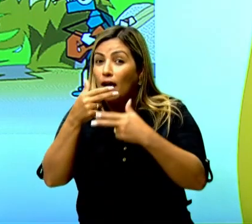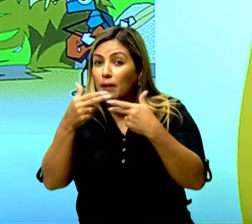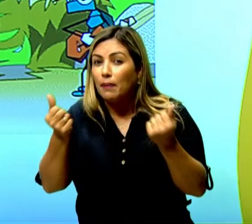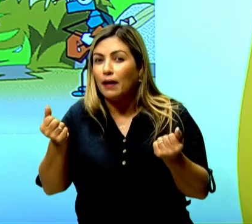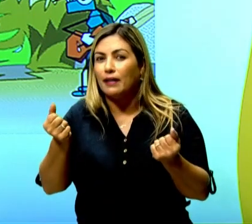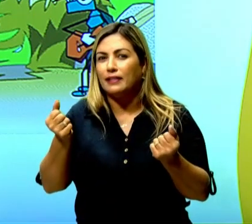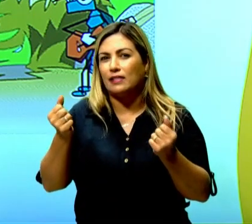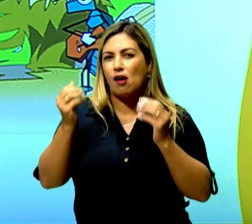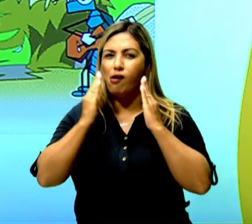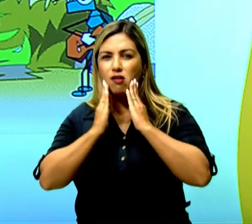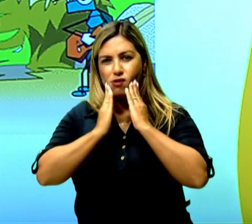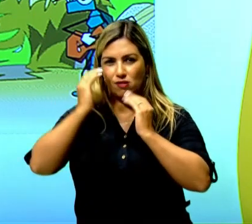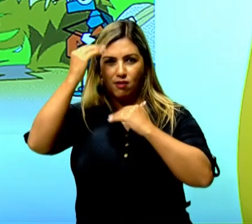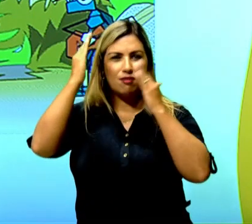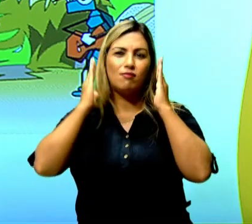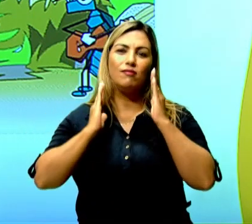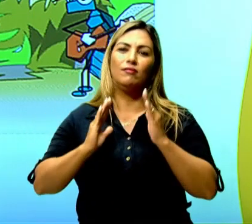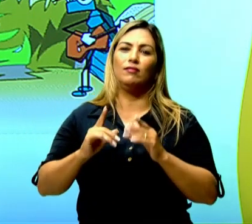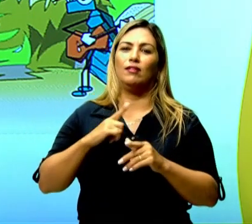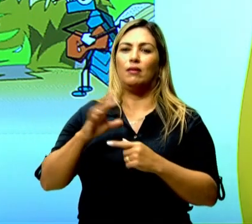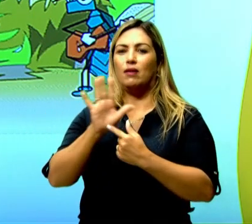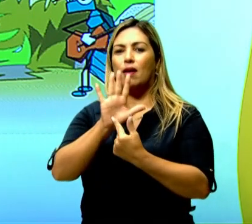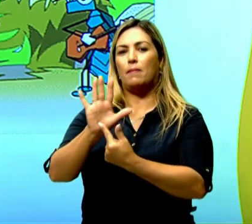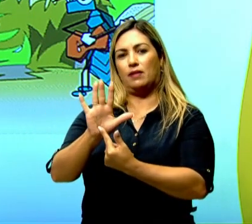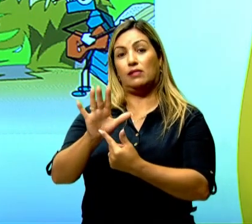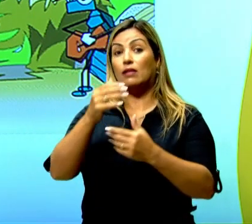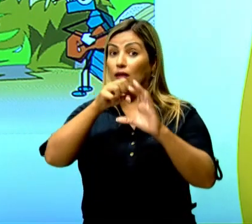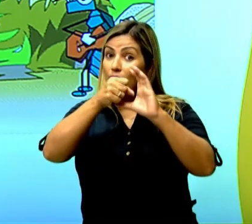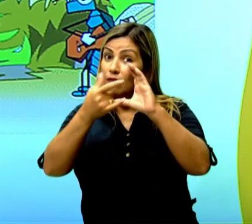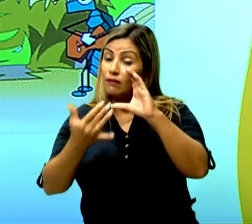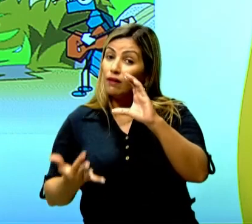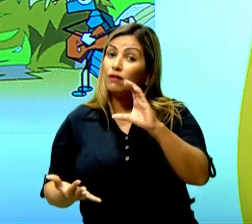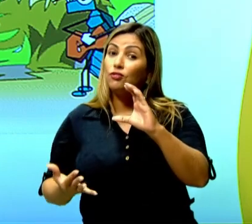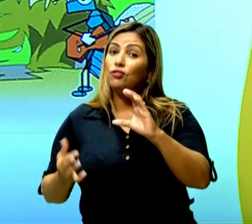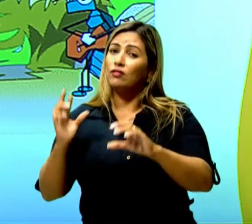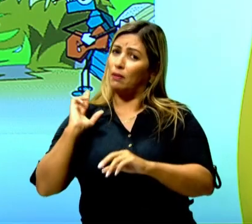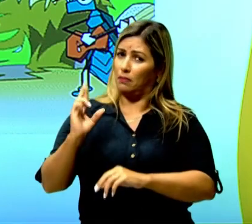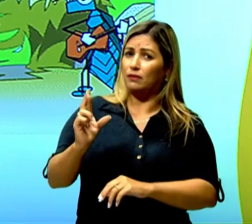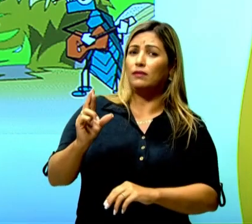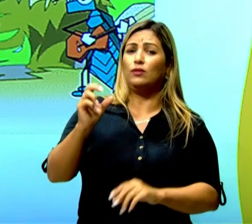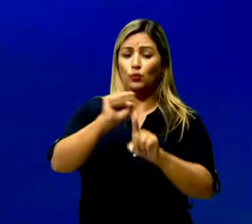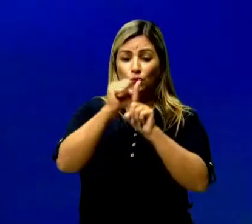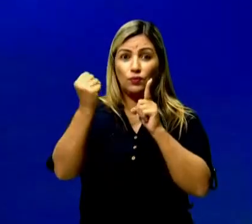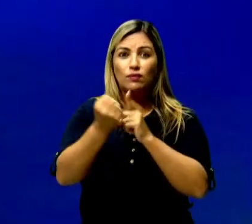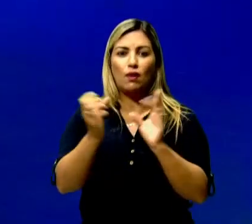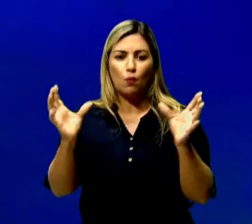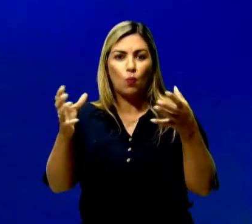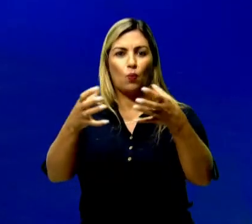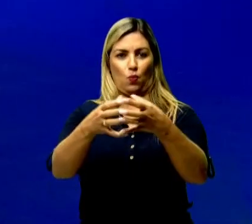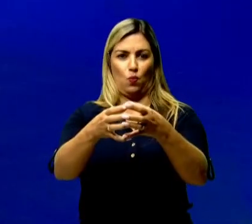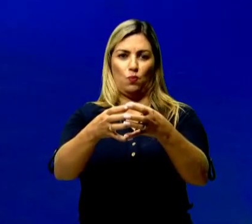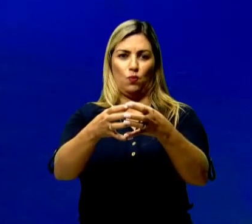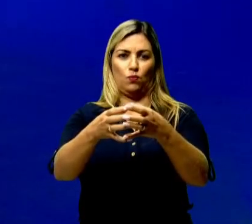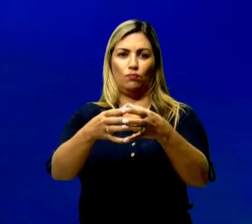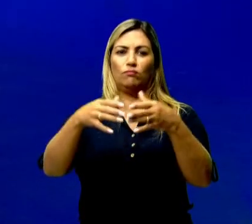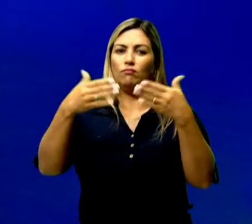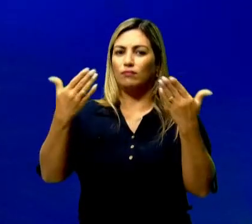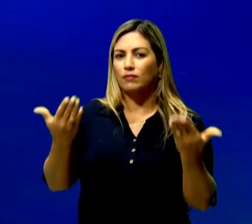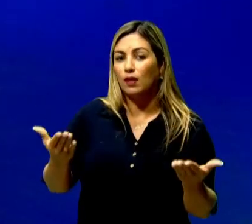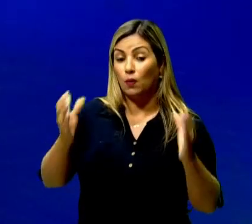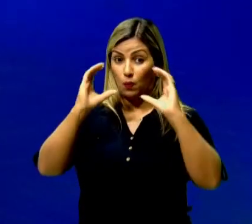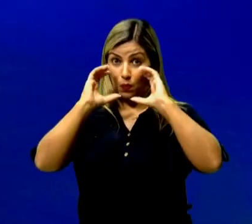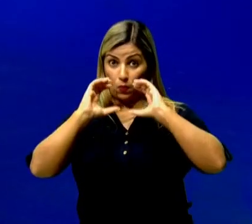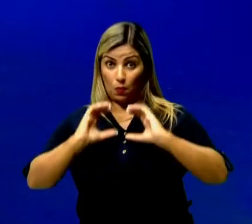caricatos. Que eles vão representar características sociais, coletivas. Então, o